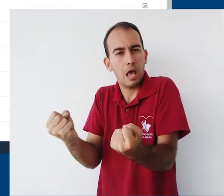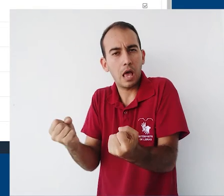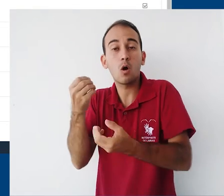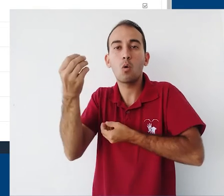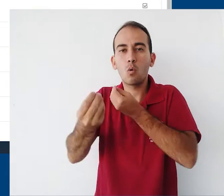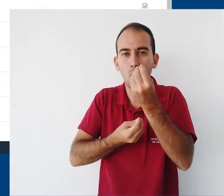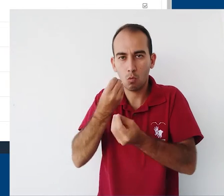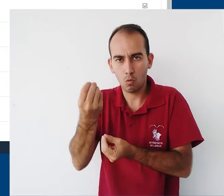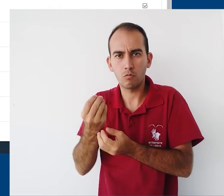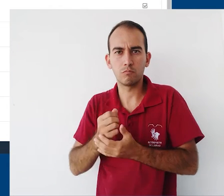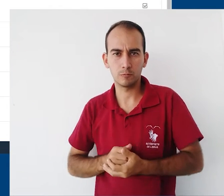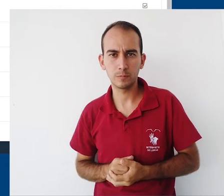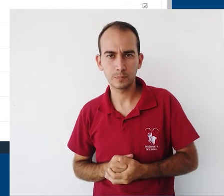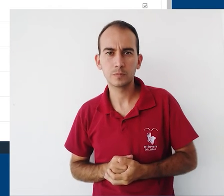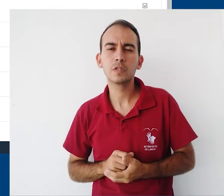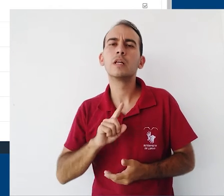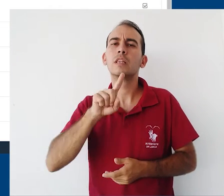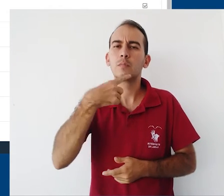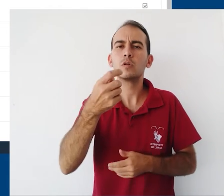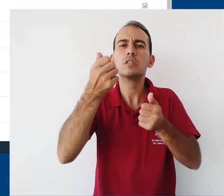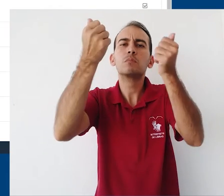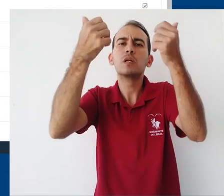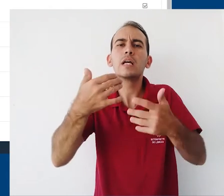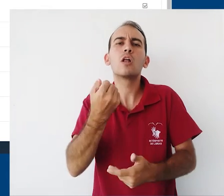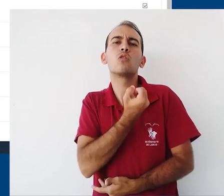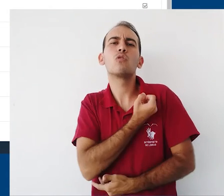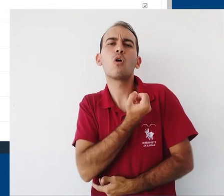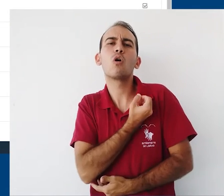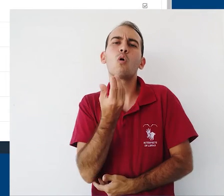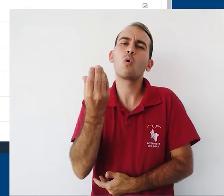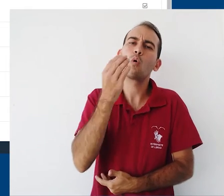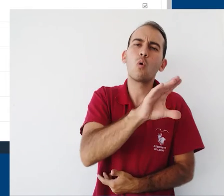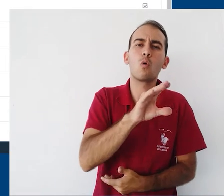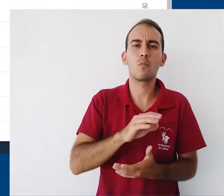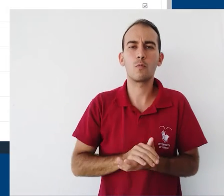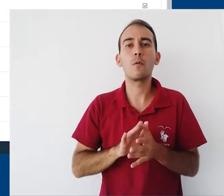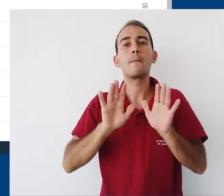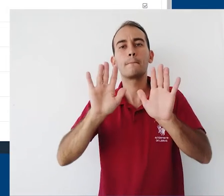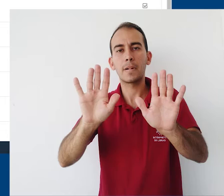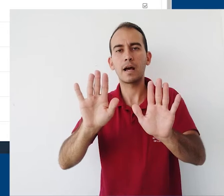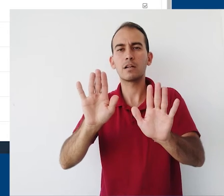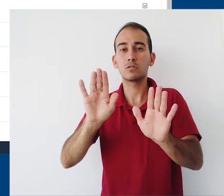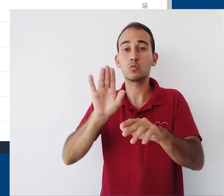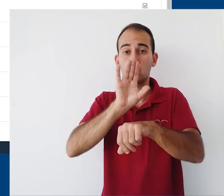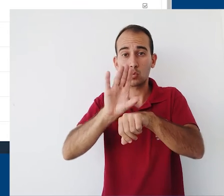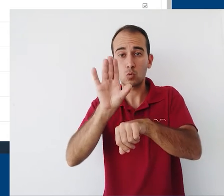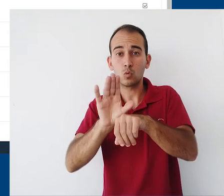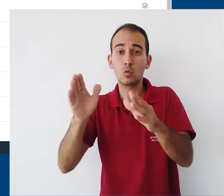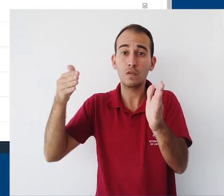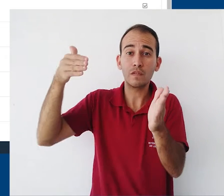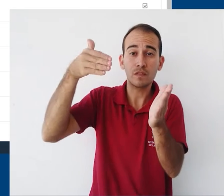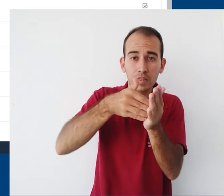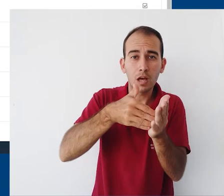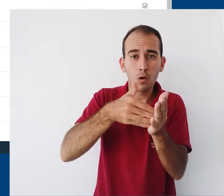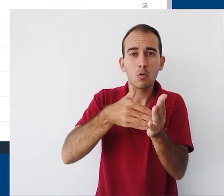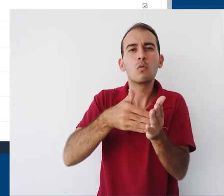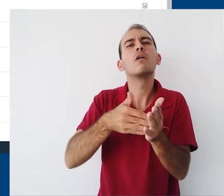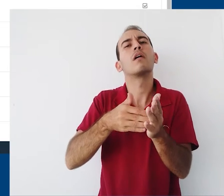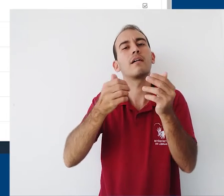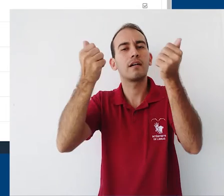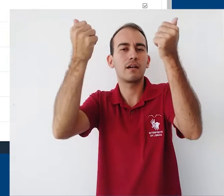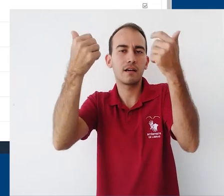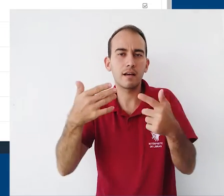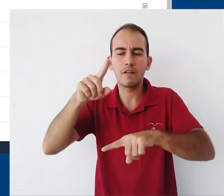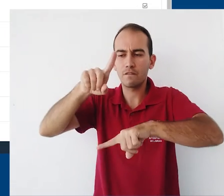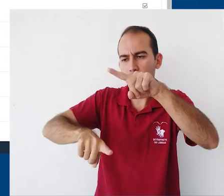notas e de como funciona e, mais ao final do curso, a gente vai ter uma sessão completa sobre o funcionamento de questionário.